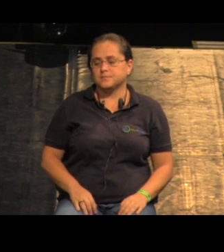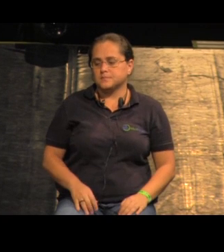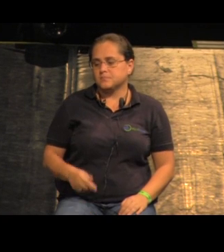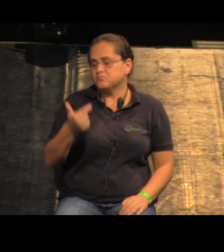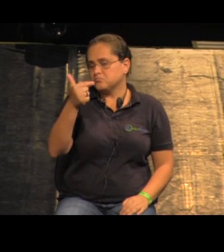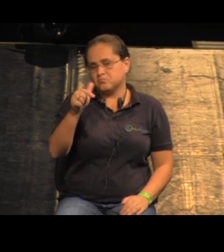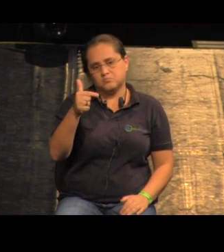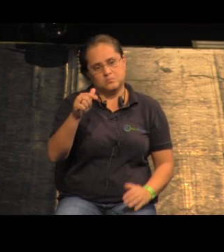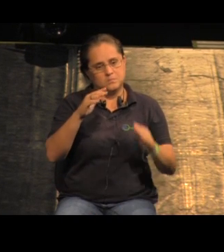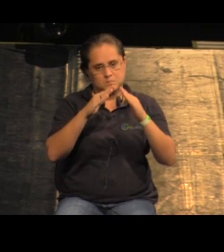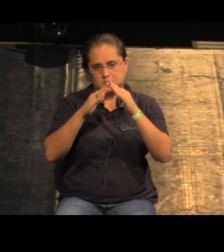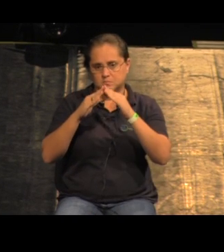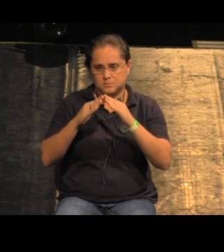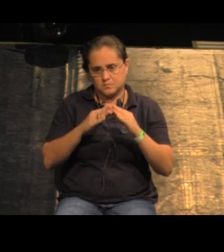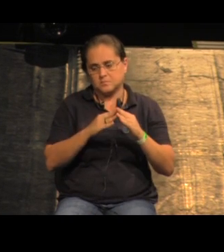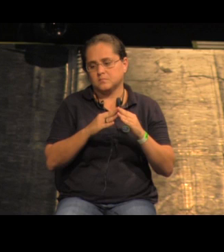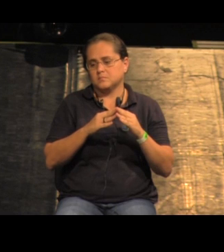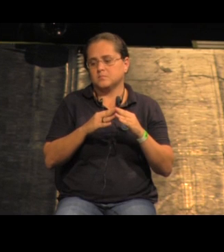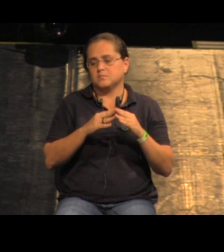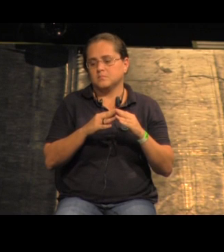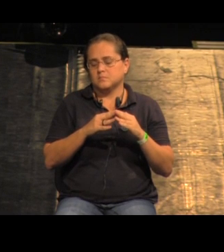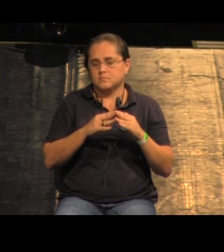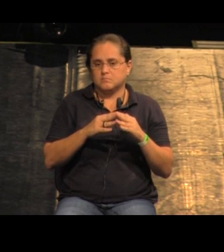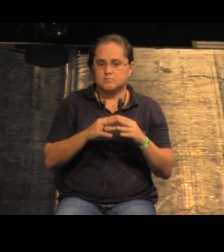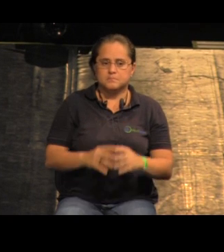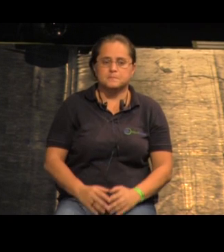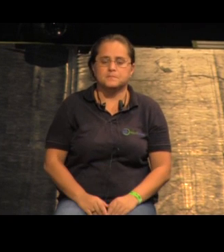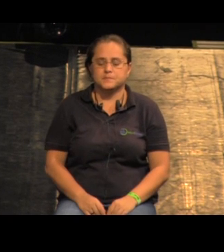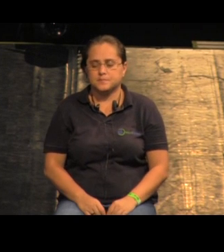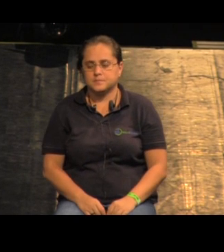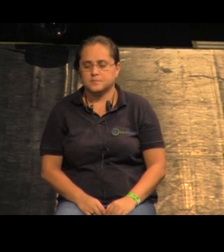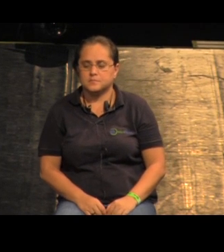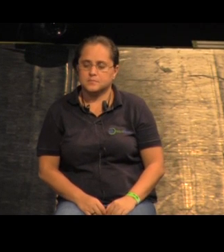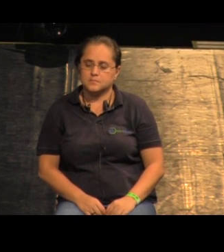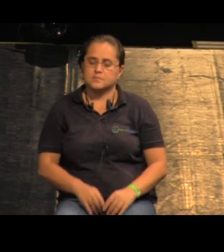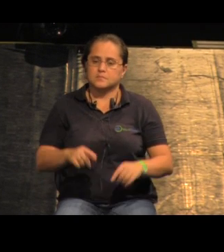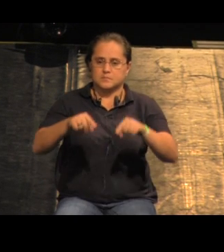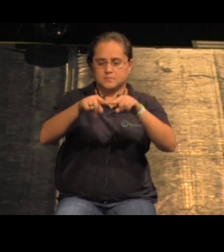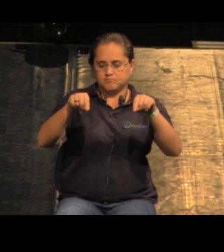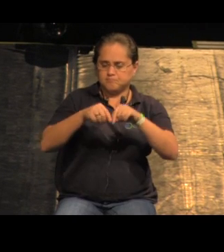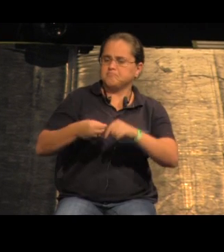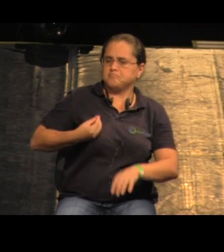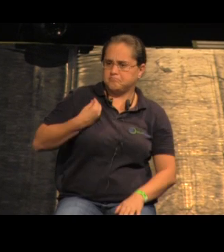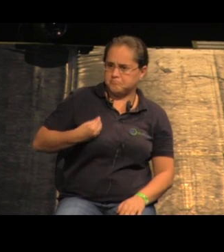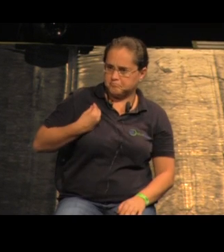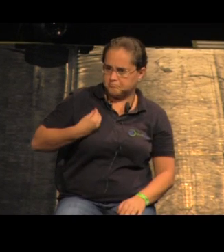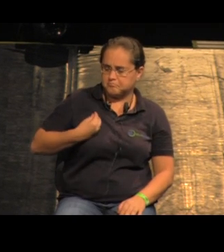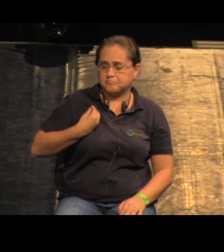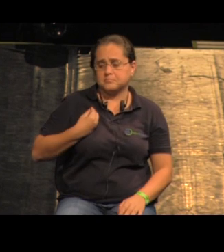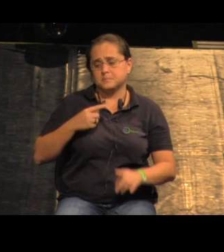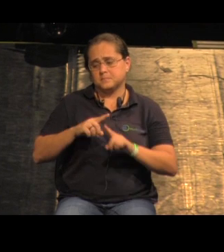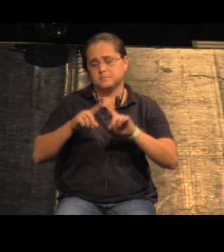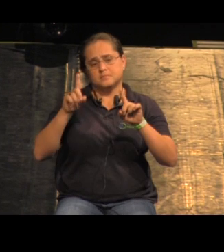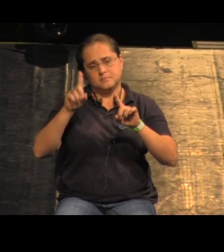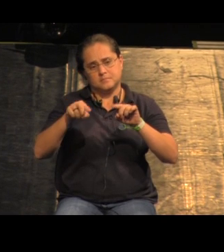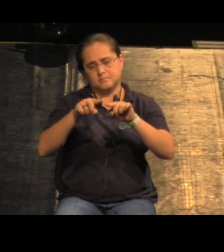não tem moradia. É uma área de manifestação pública permanente. Então, é um espaço muito vivo. Mas é um